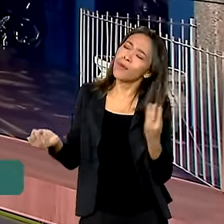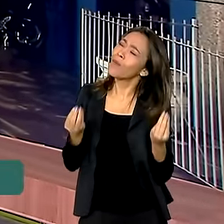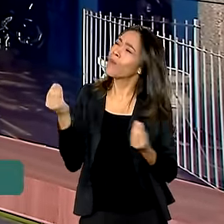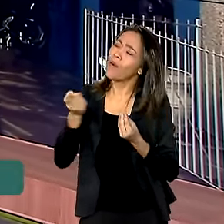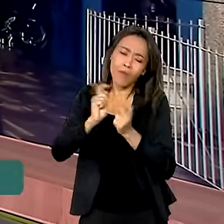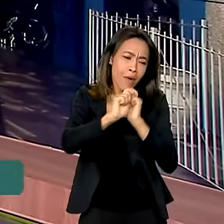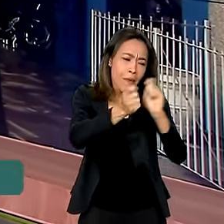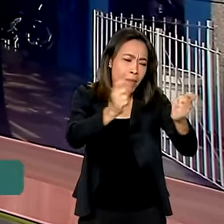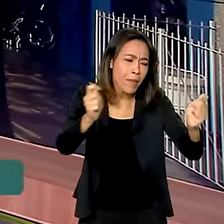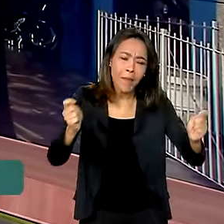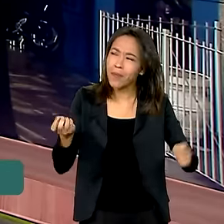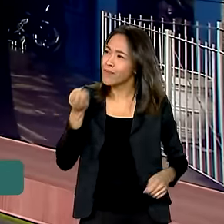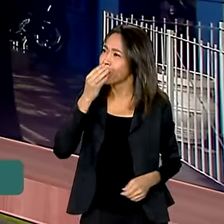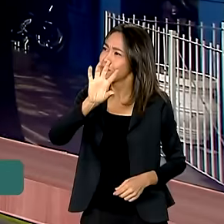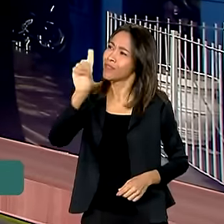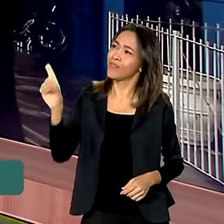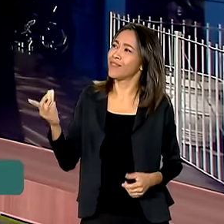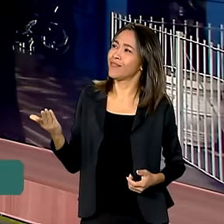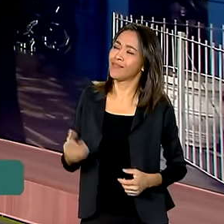pagamento? Bom dia para você.